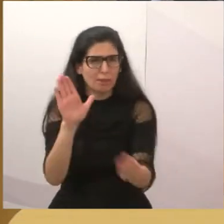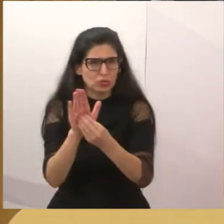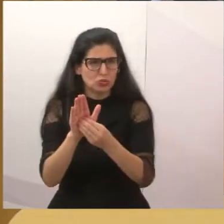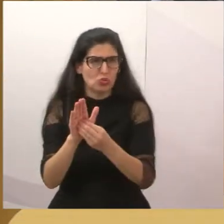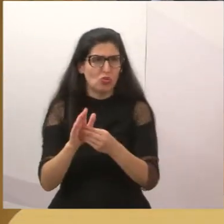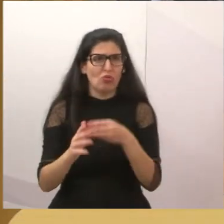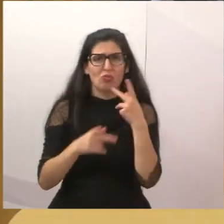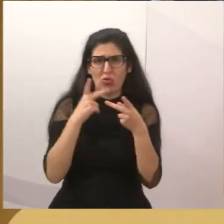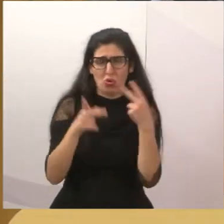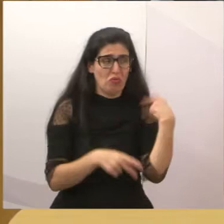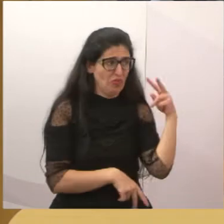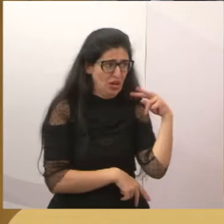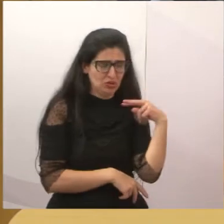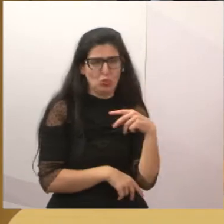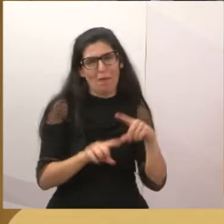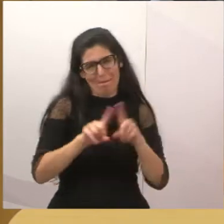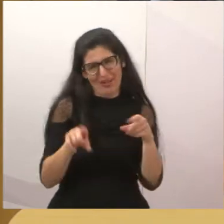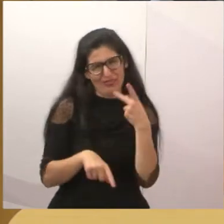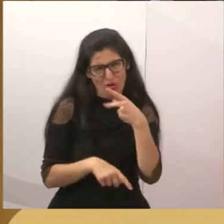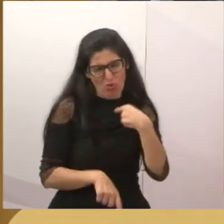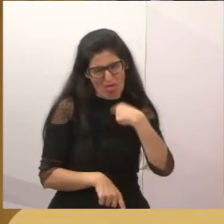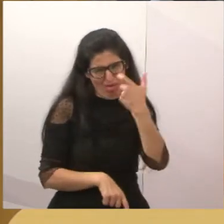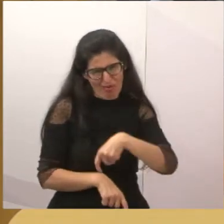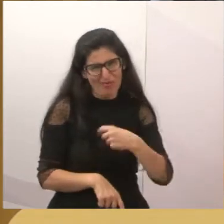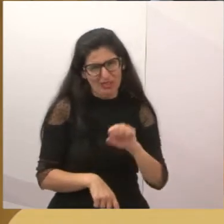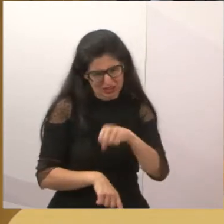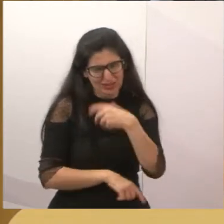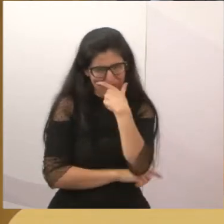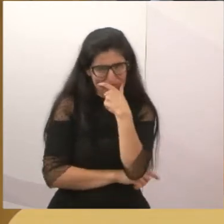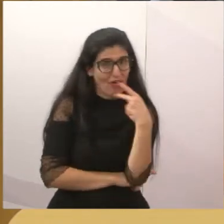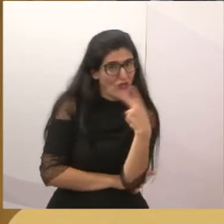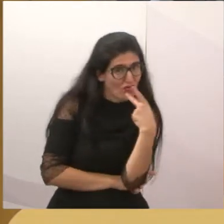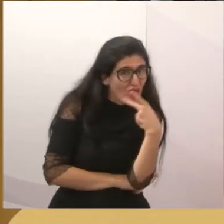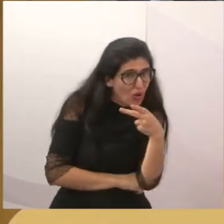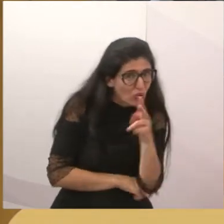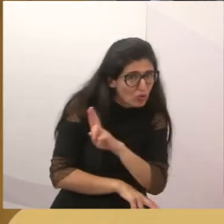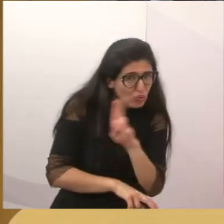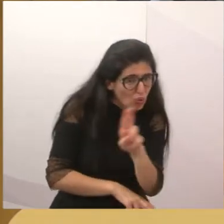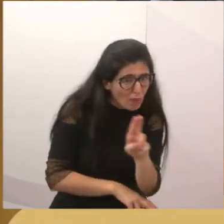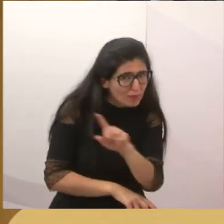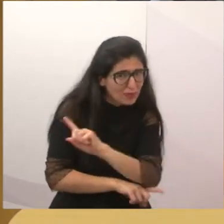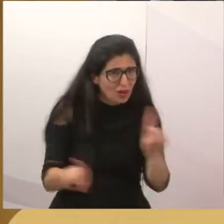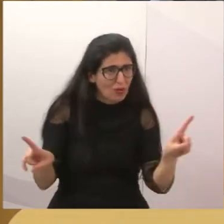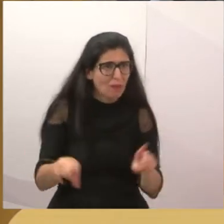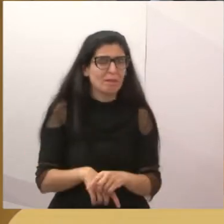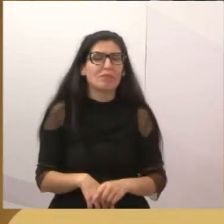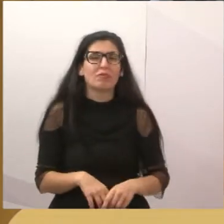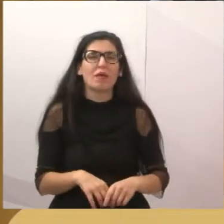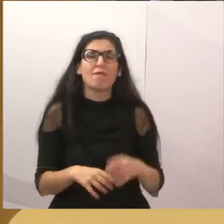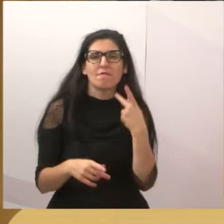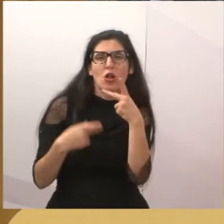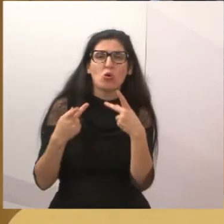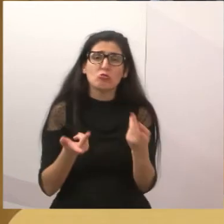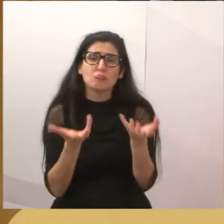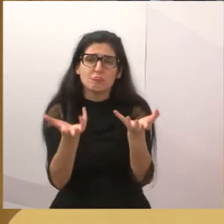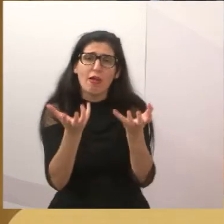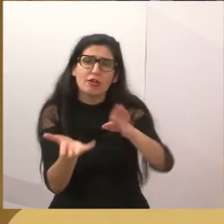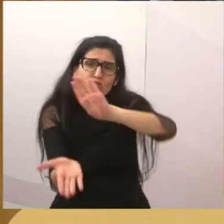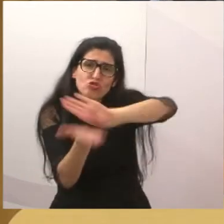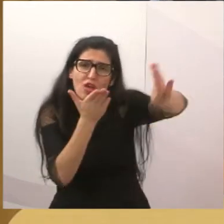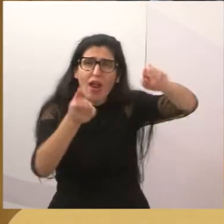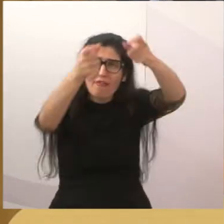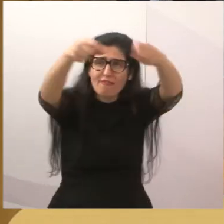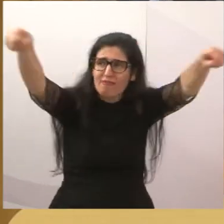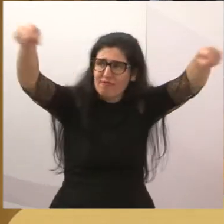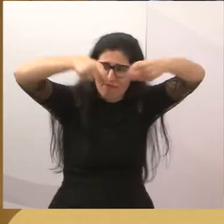eu, não quis citar meu nome, estava querendo retirar os varais de hipótese nenhuma. Eu acho que